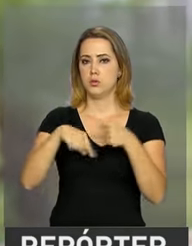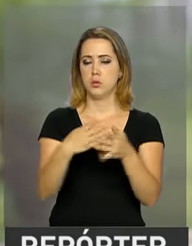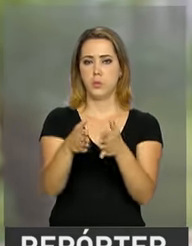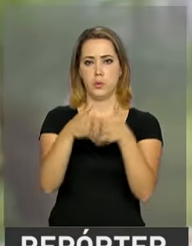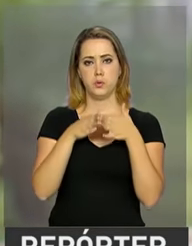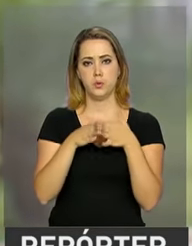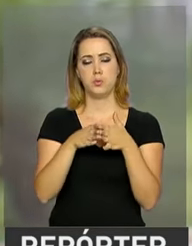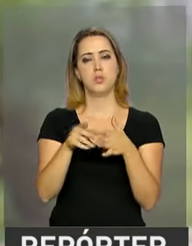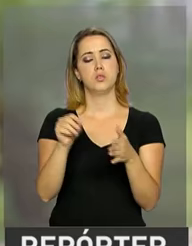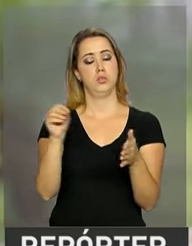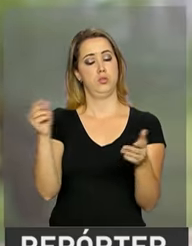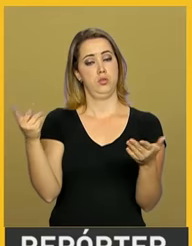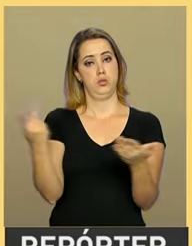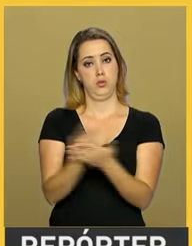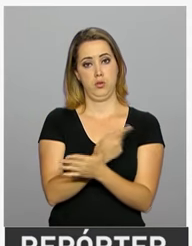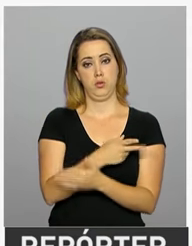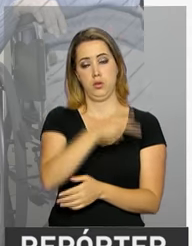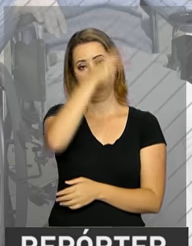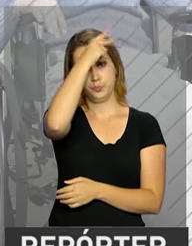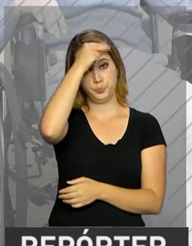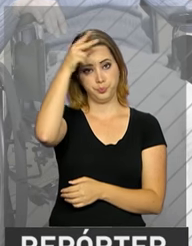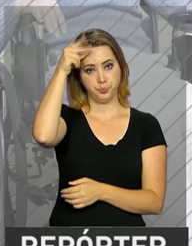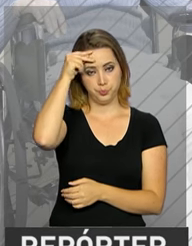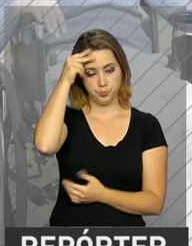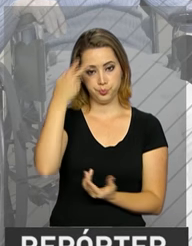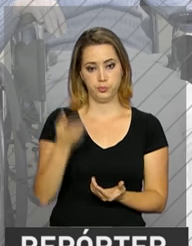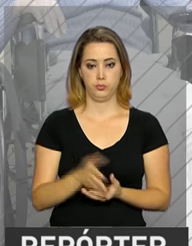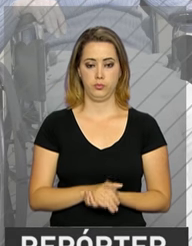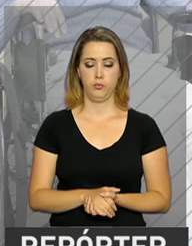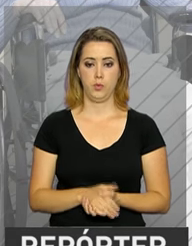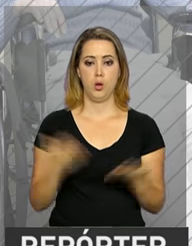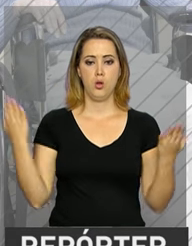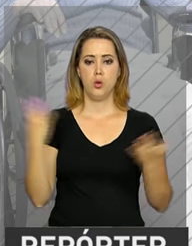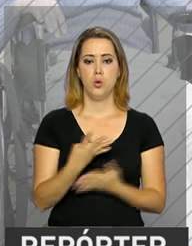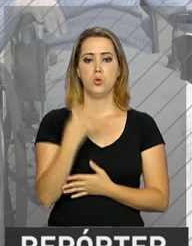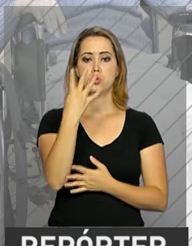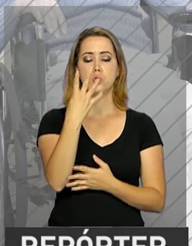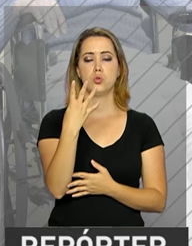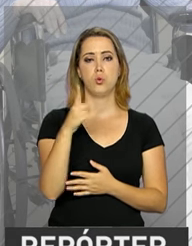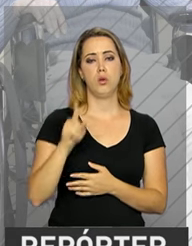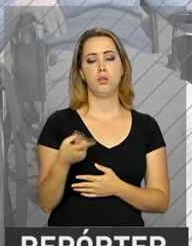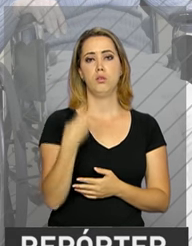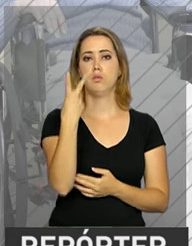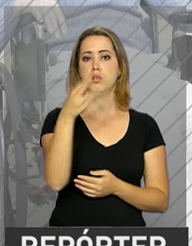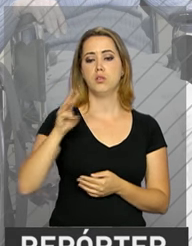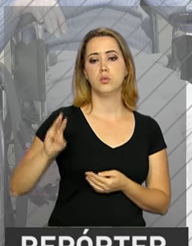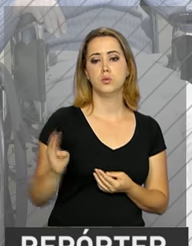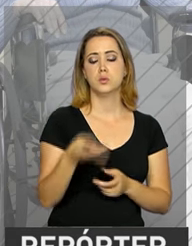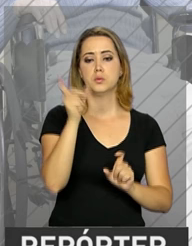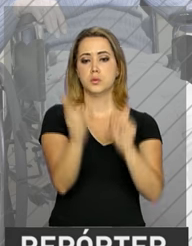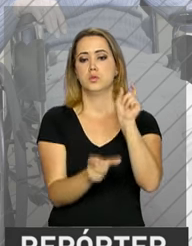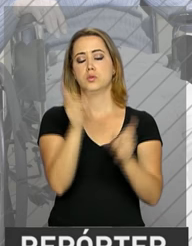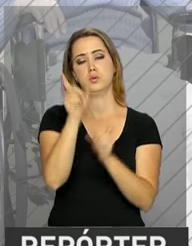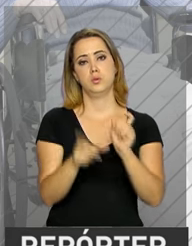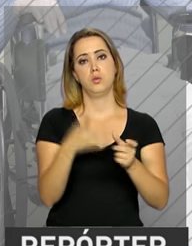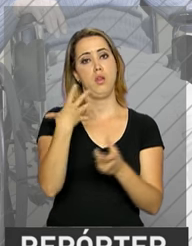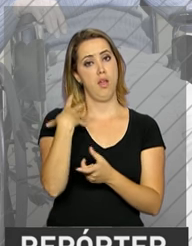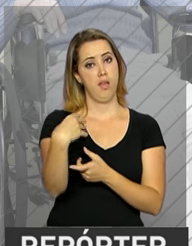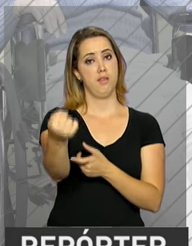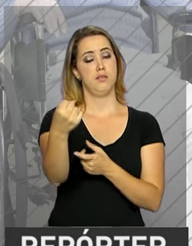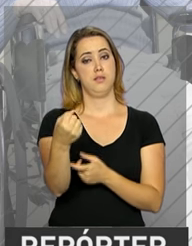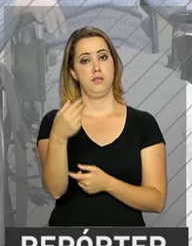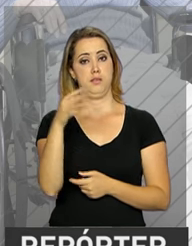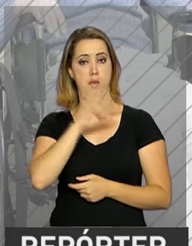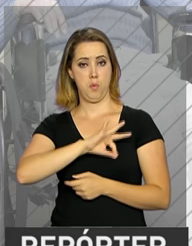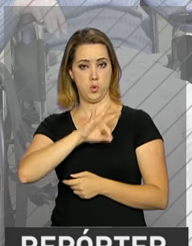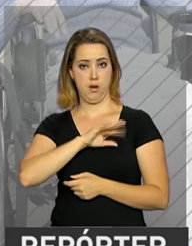requerimento feito no município. Atualmente, 4 milhões e 200 mil brasileiros recebem o benefício de prestação continuada. O